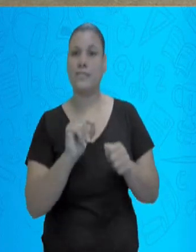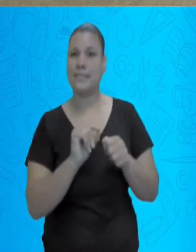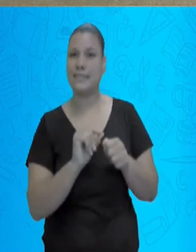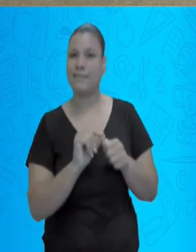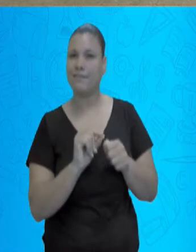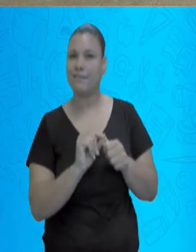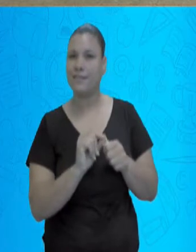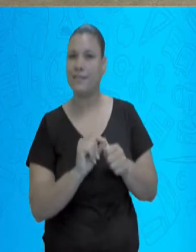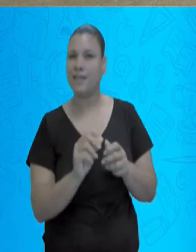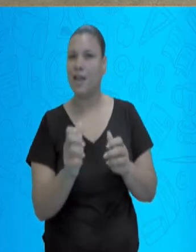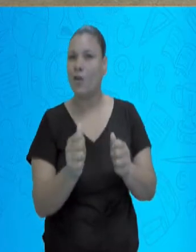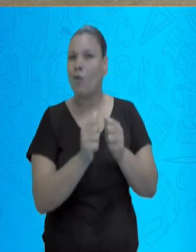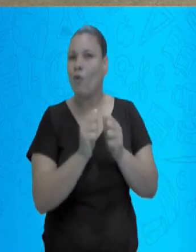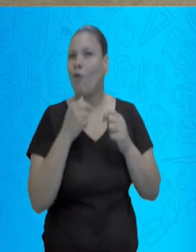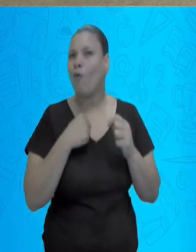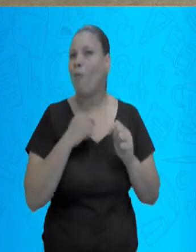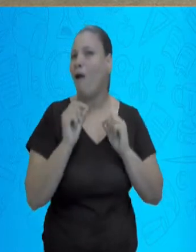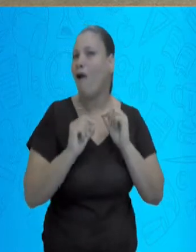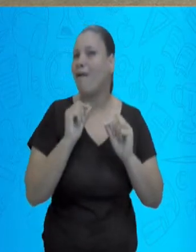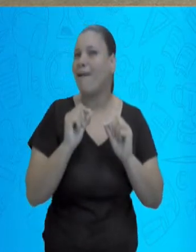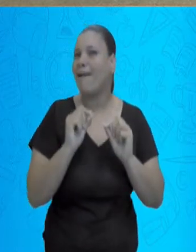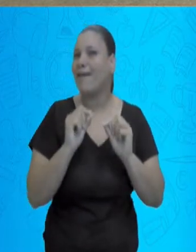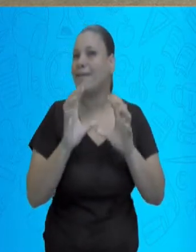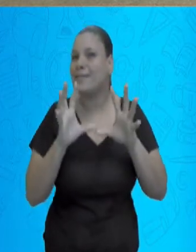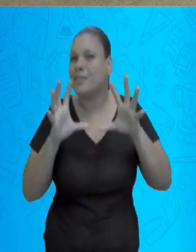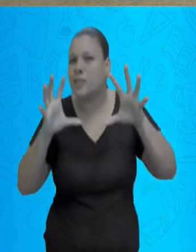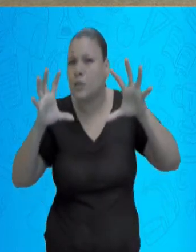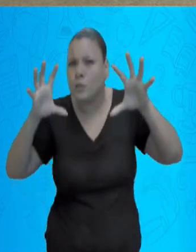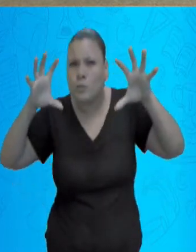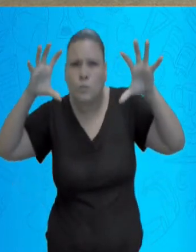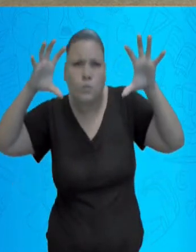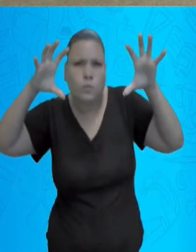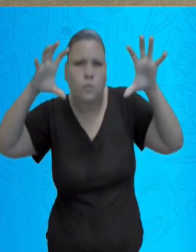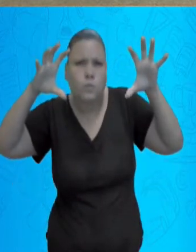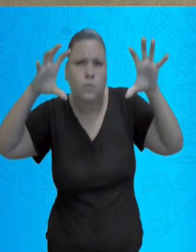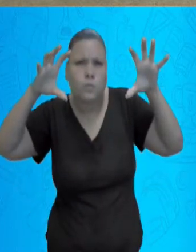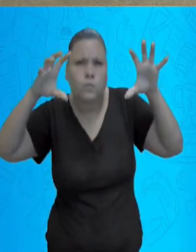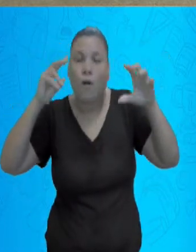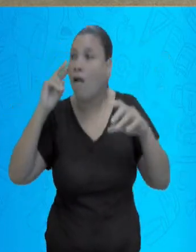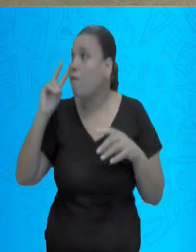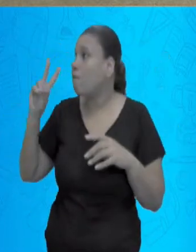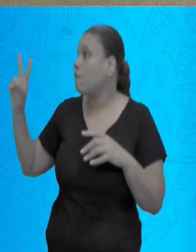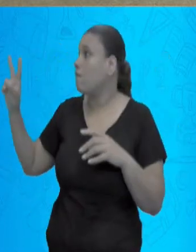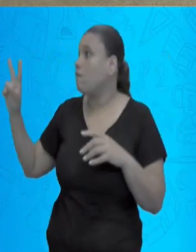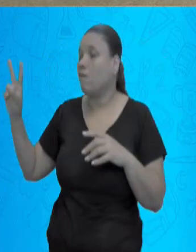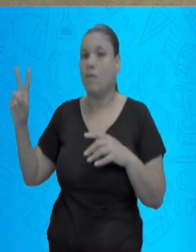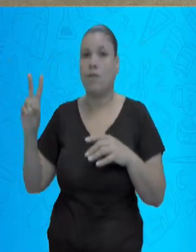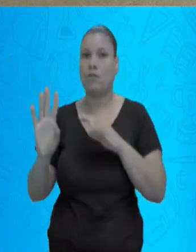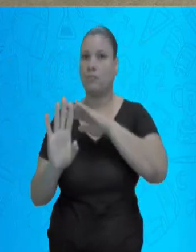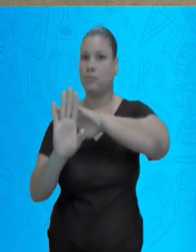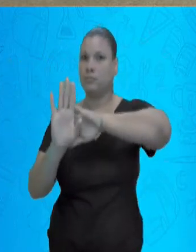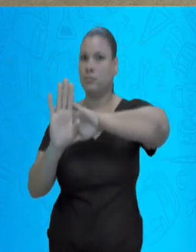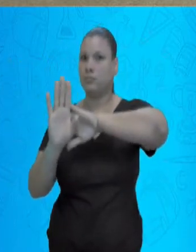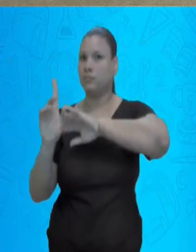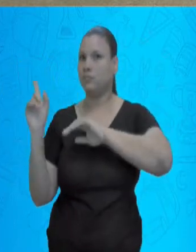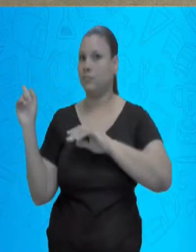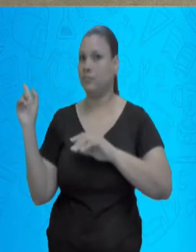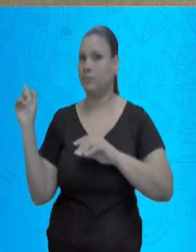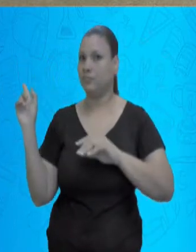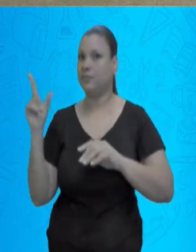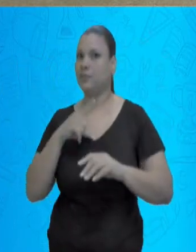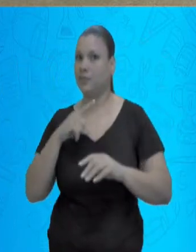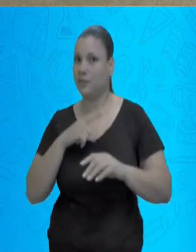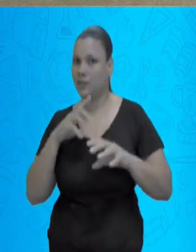observaram aqui do meu lado. Nós temos aqui o os meus alunos fizeram, utilizando o passo a passo daqui agora. Vamos ver comigo?